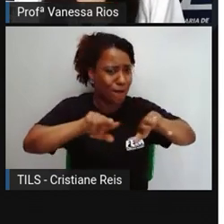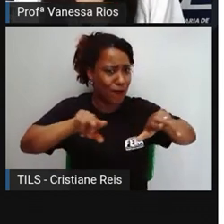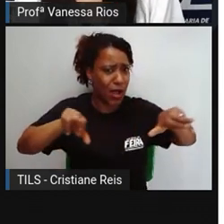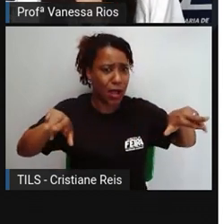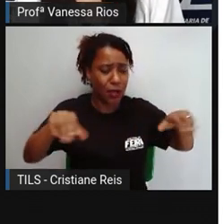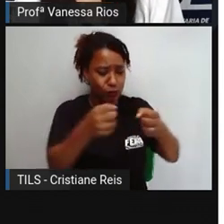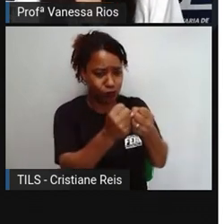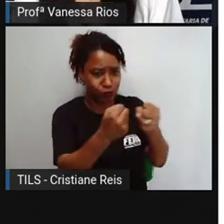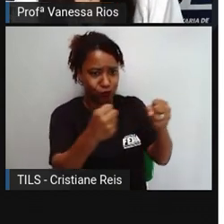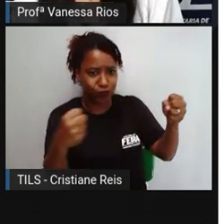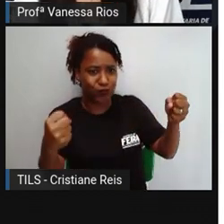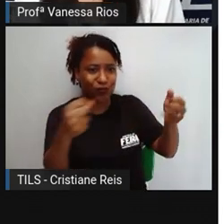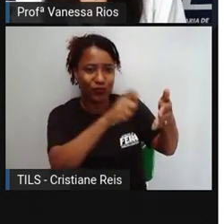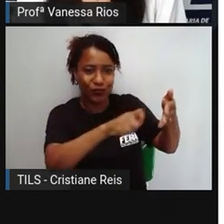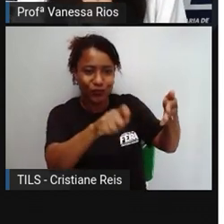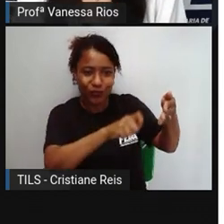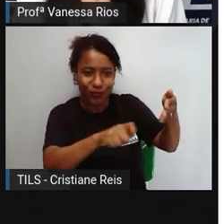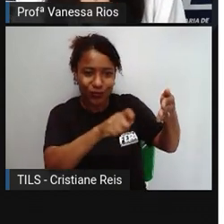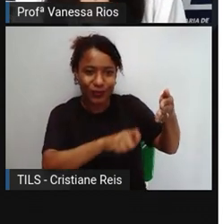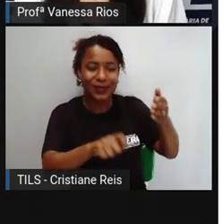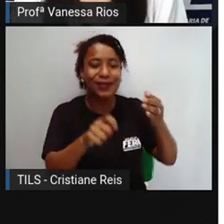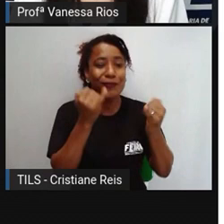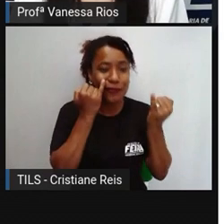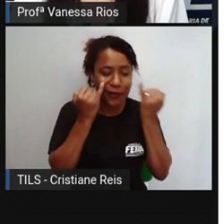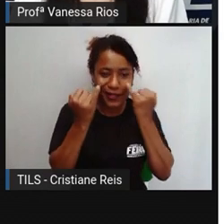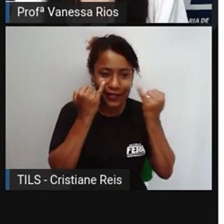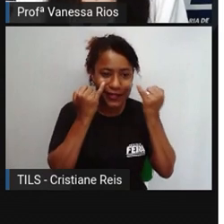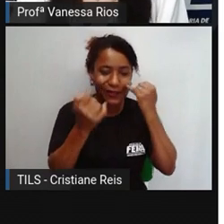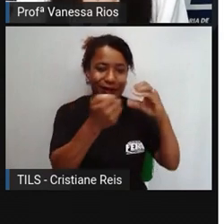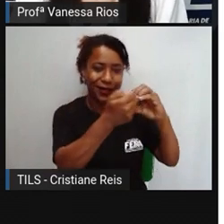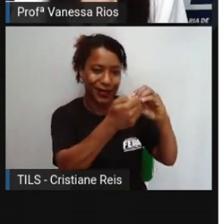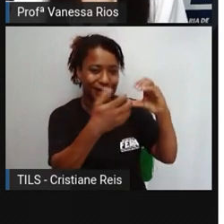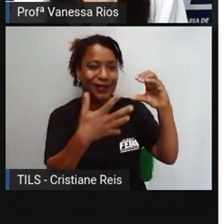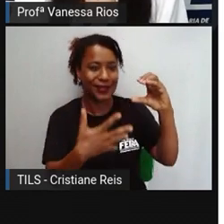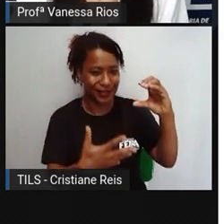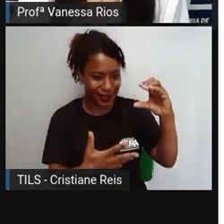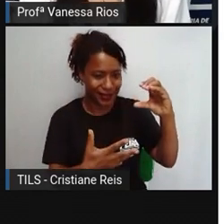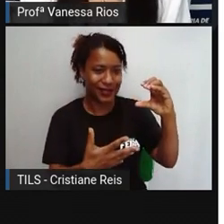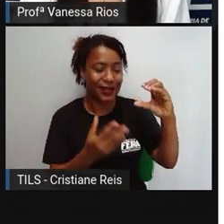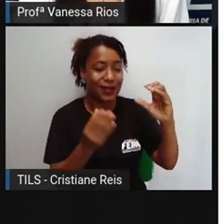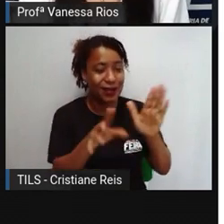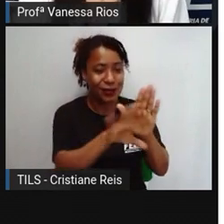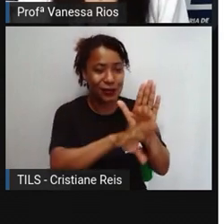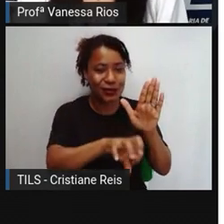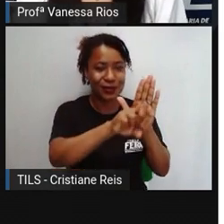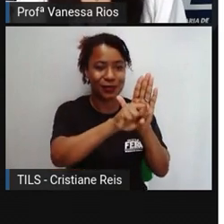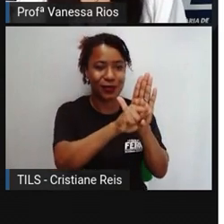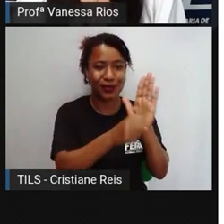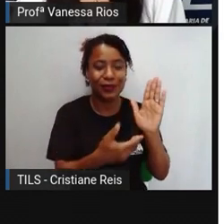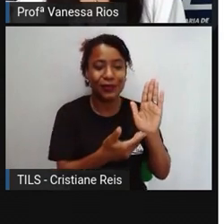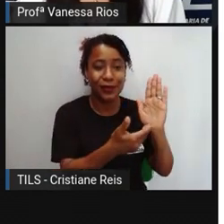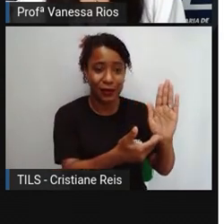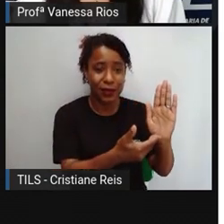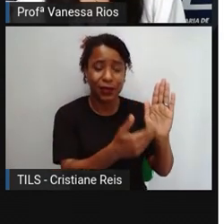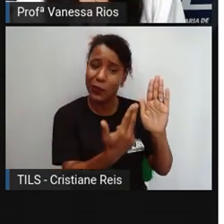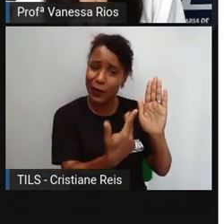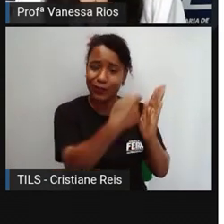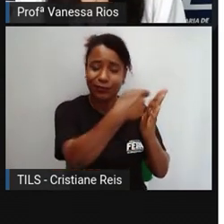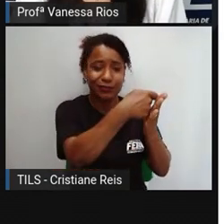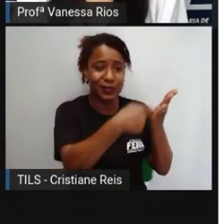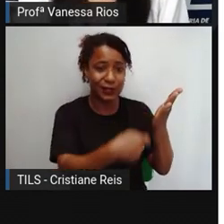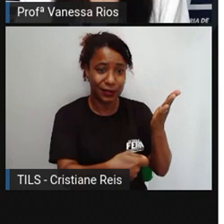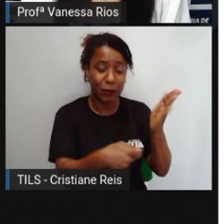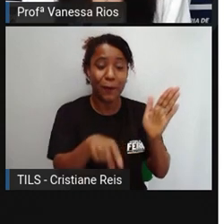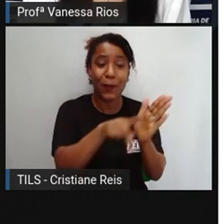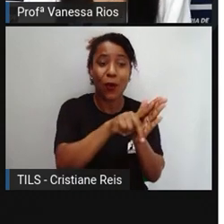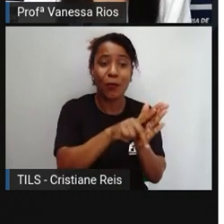e características que traduzem, né, que simbolizam determinadas civilizações, e que